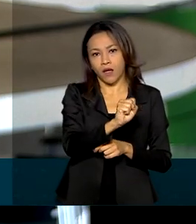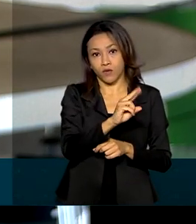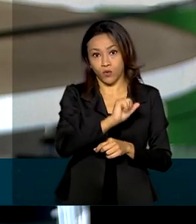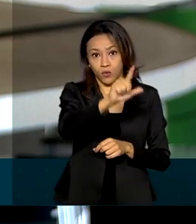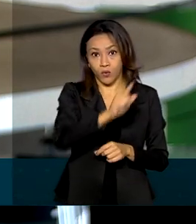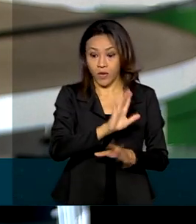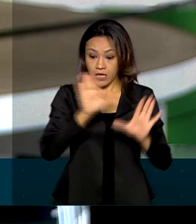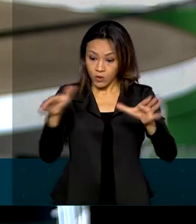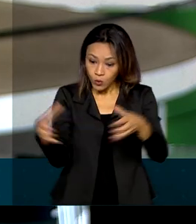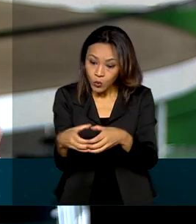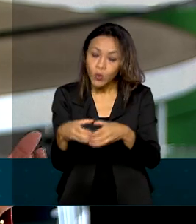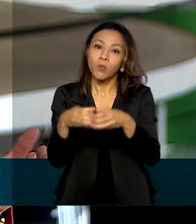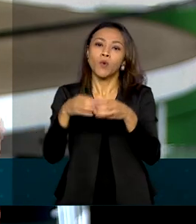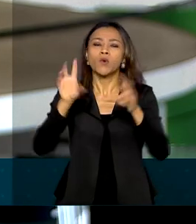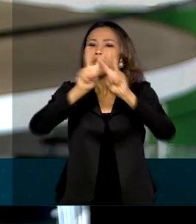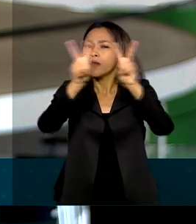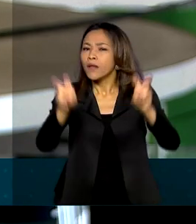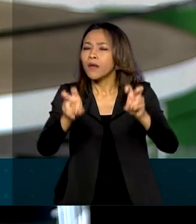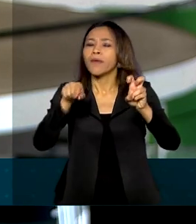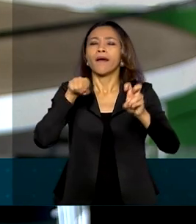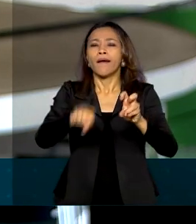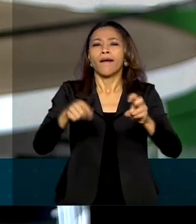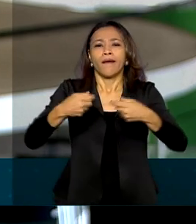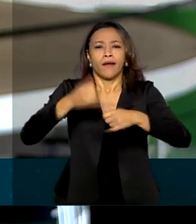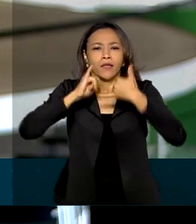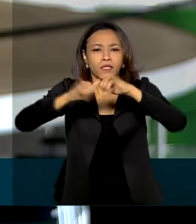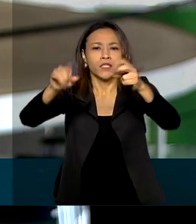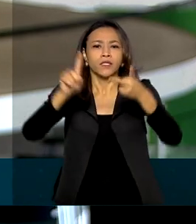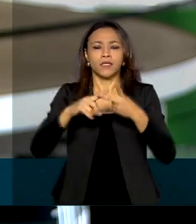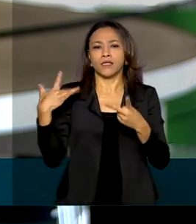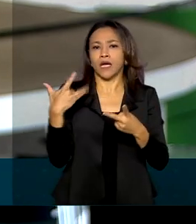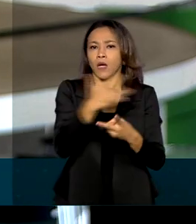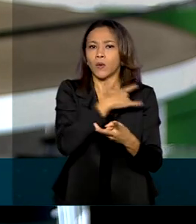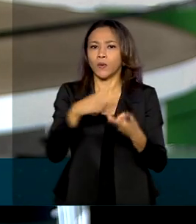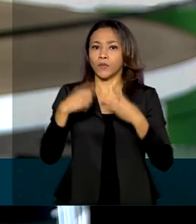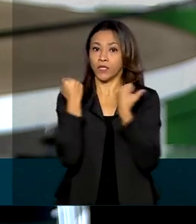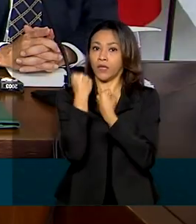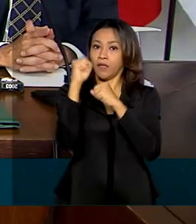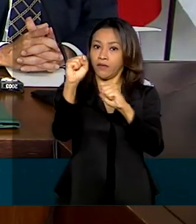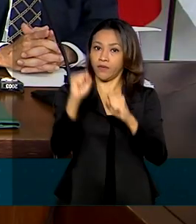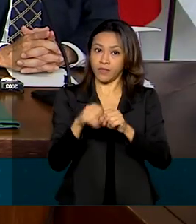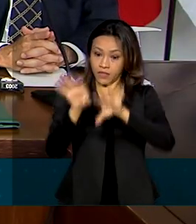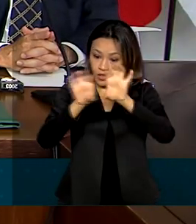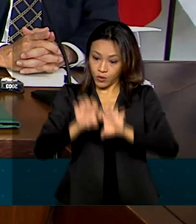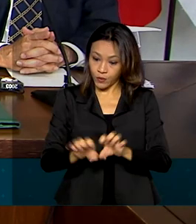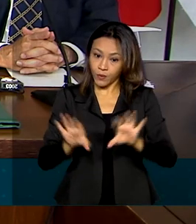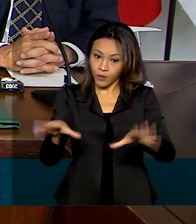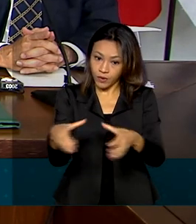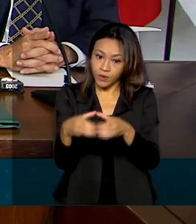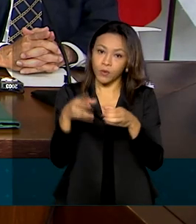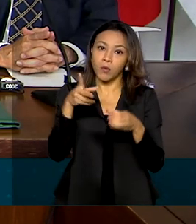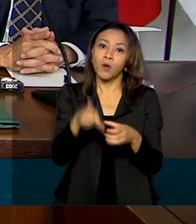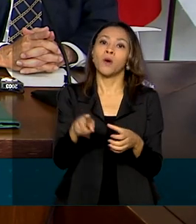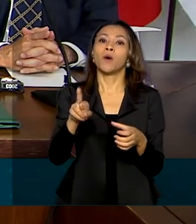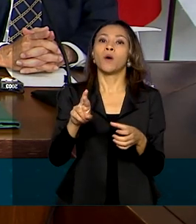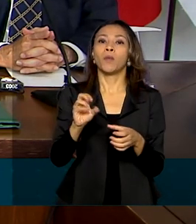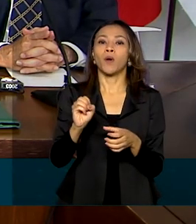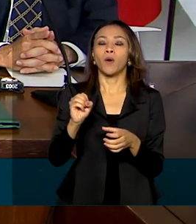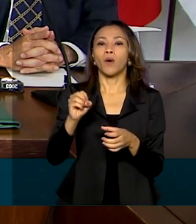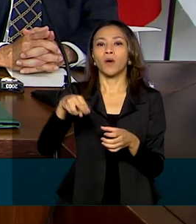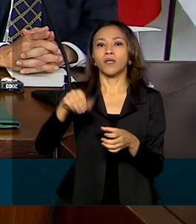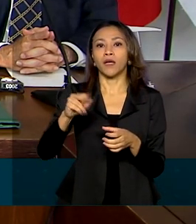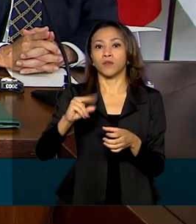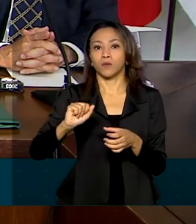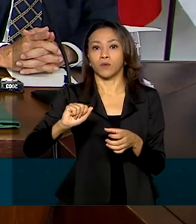ProSul prioriza temas como energia, saúde, defesa e infraestrutura. Buscamos também estabelecer marcos